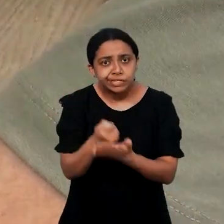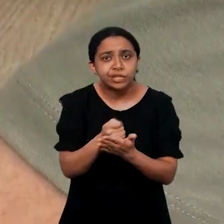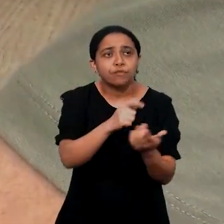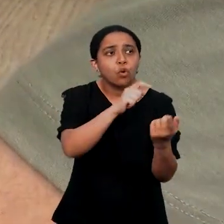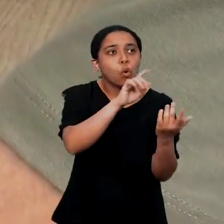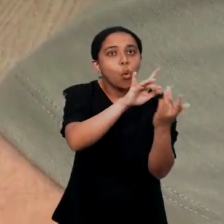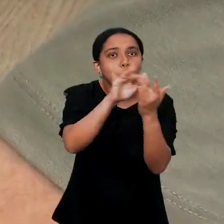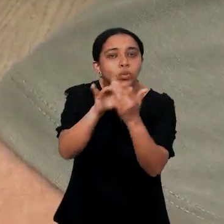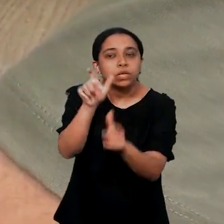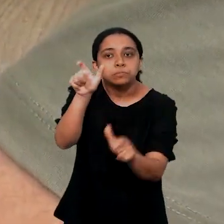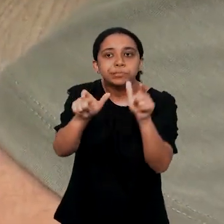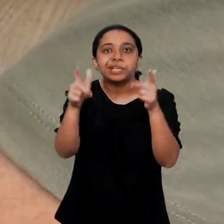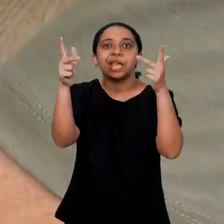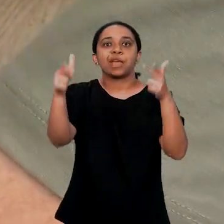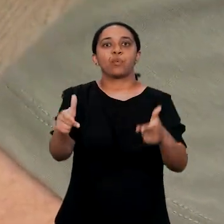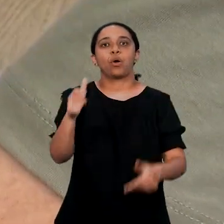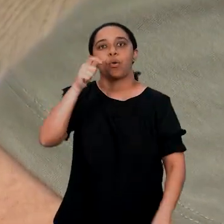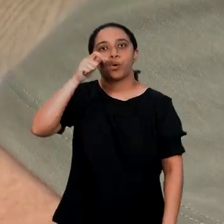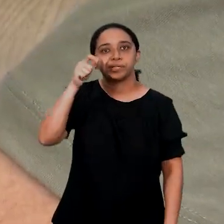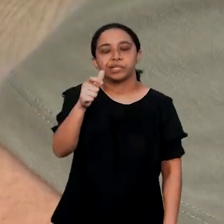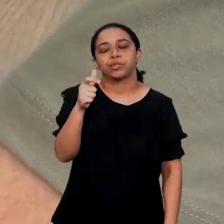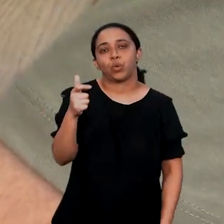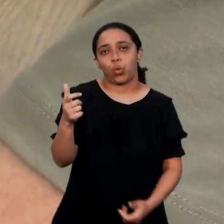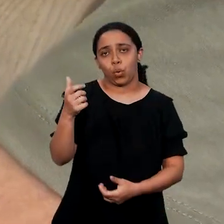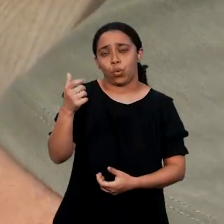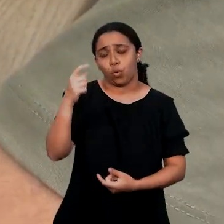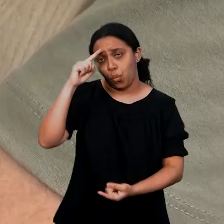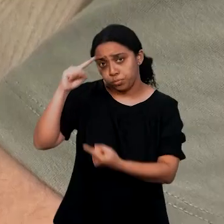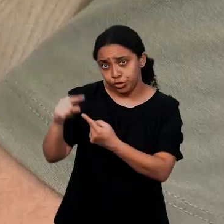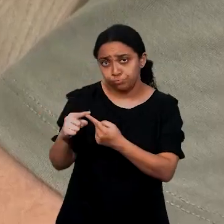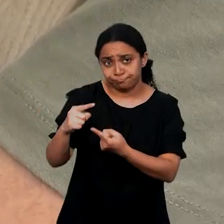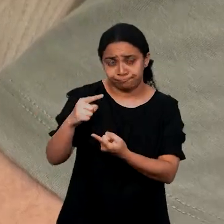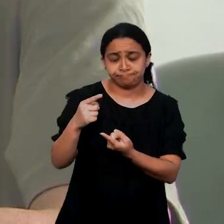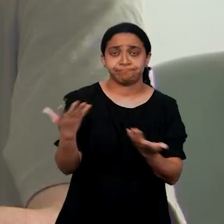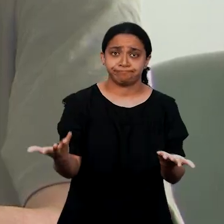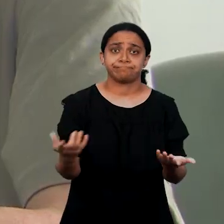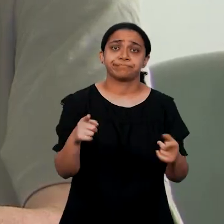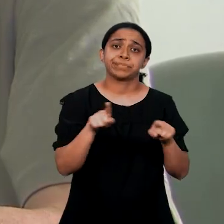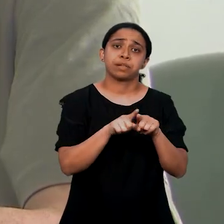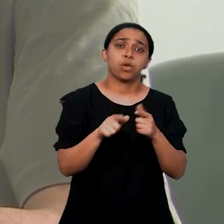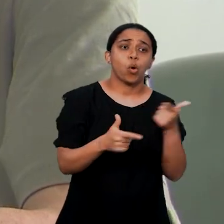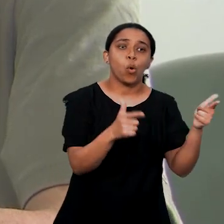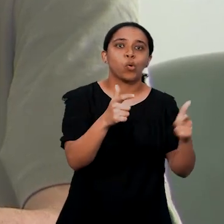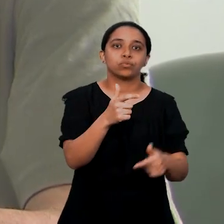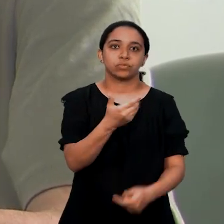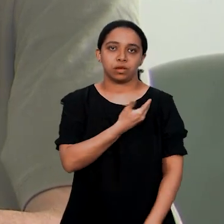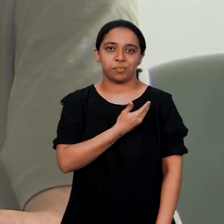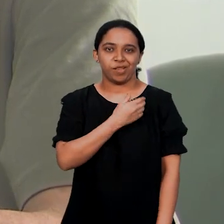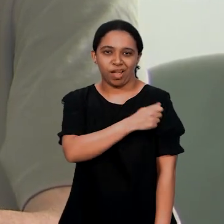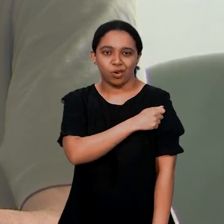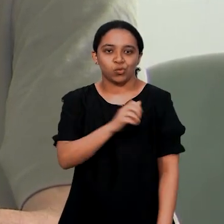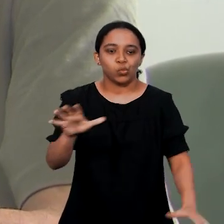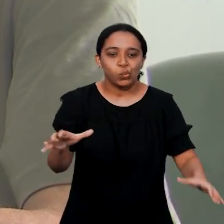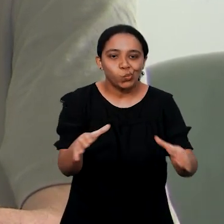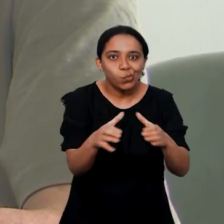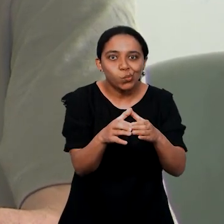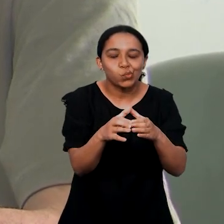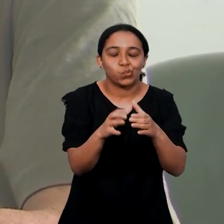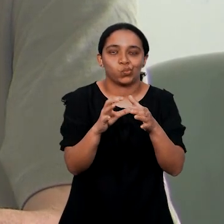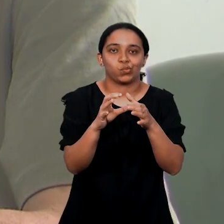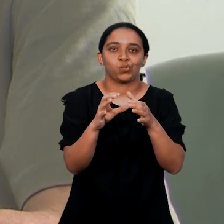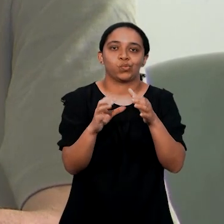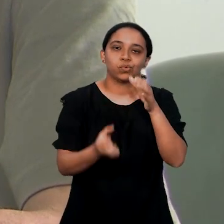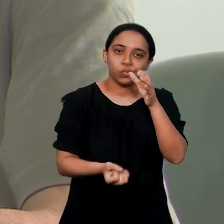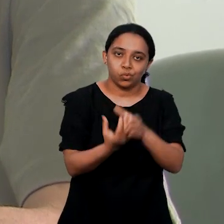se aproximar de pessoas com os mesmos objetivos. Não à toa, ele e demais jovens resolveram